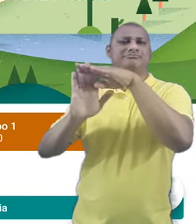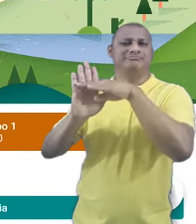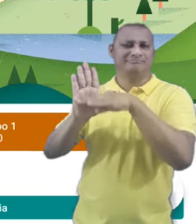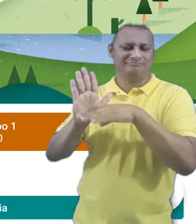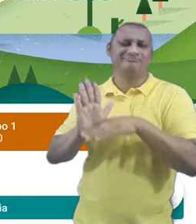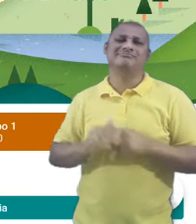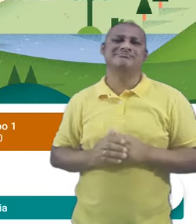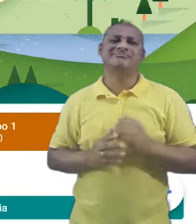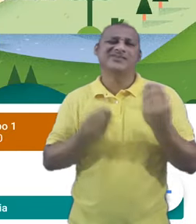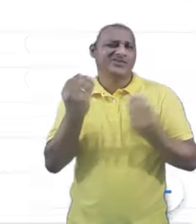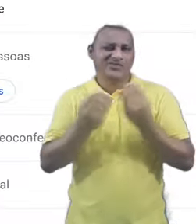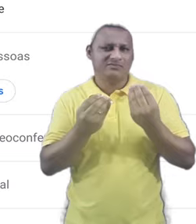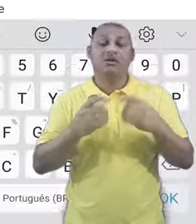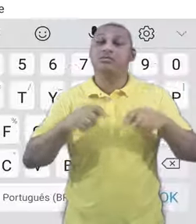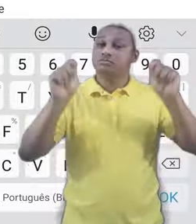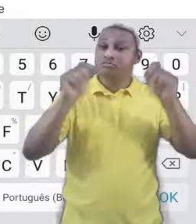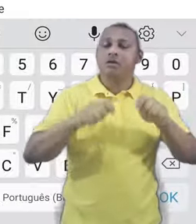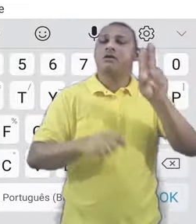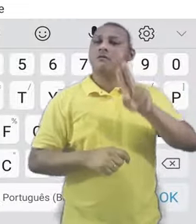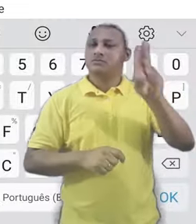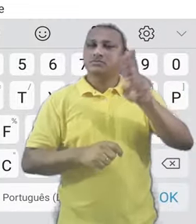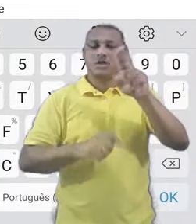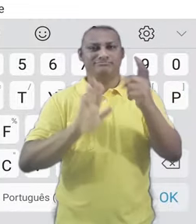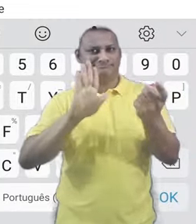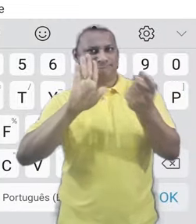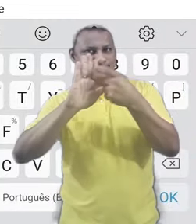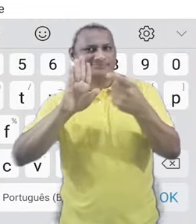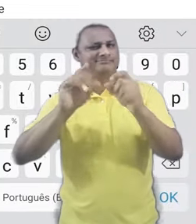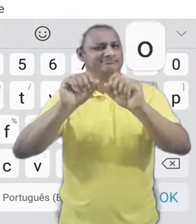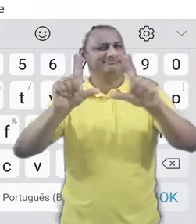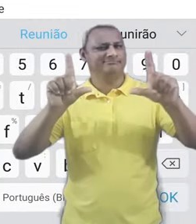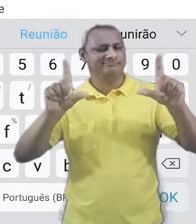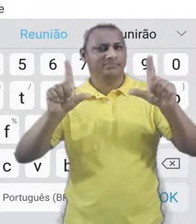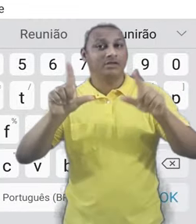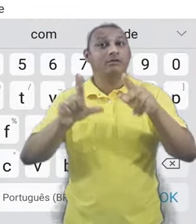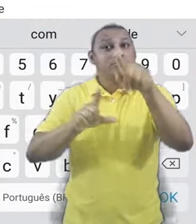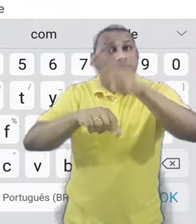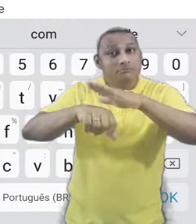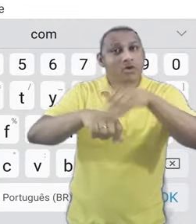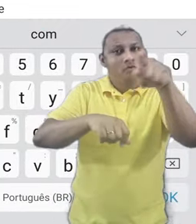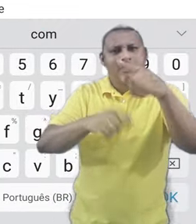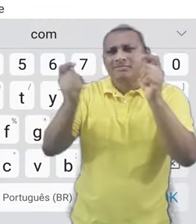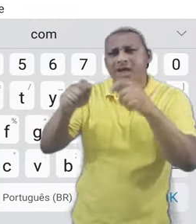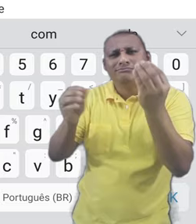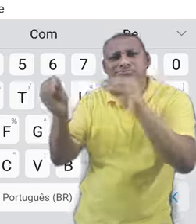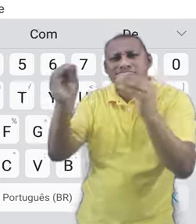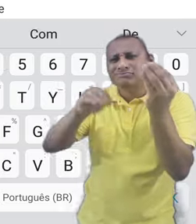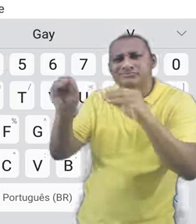clicamos na tela. A seguir, podemos configurar esse evento ou reunião.